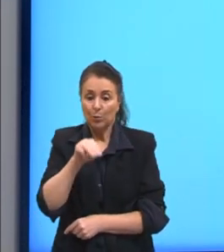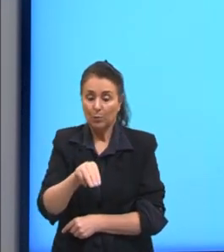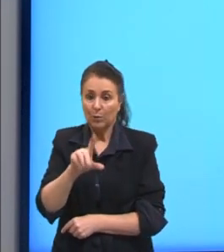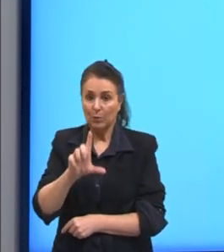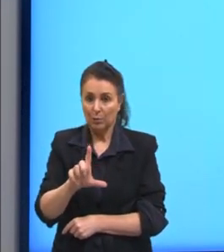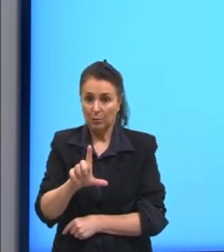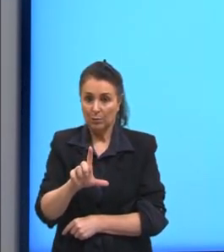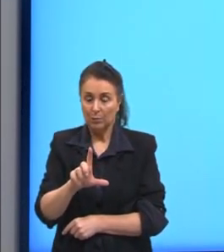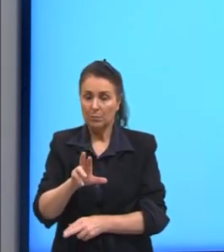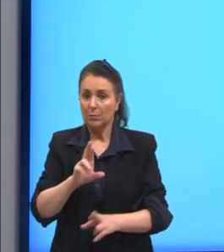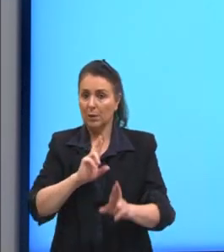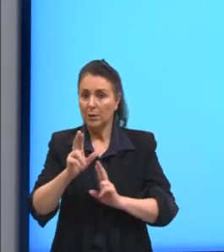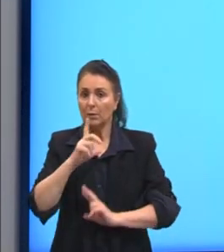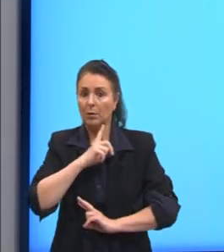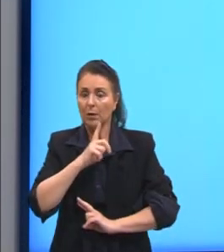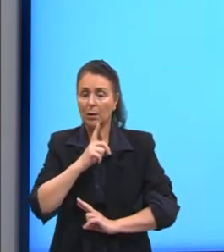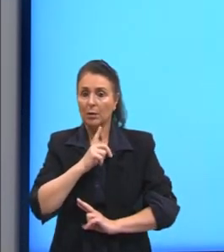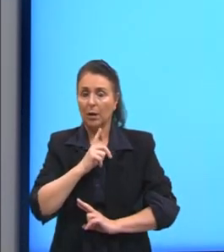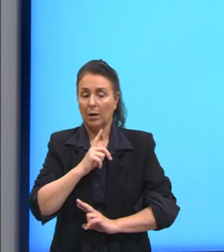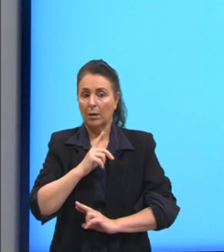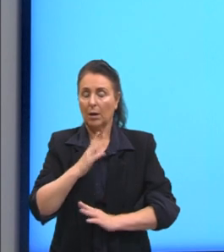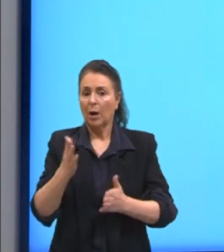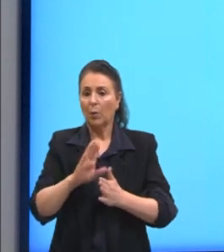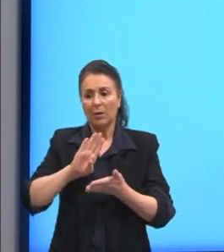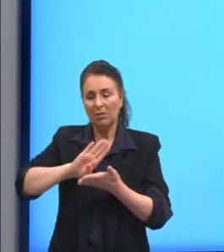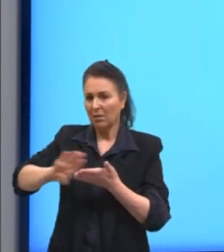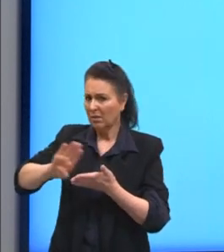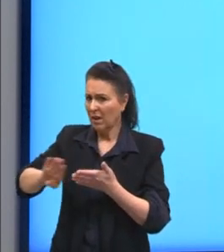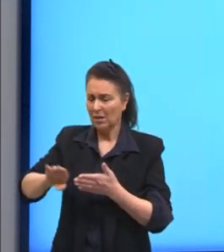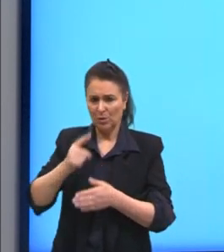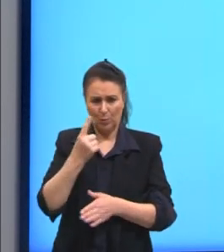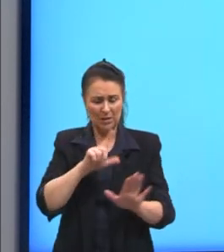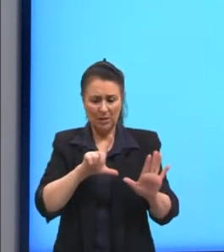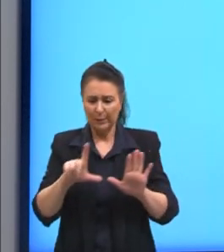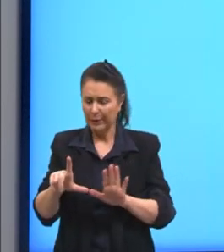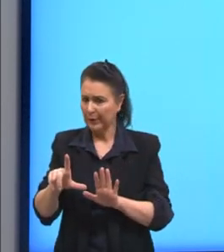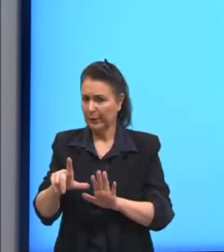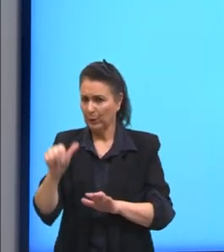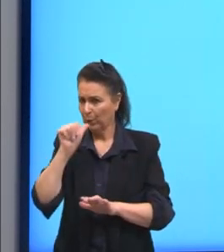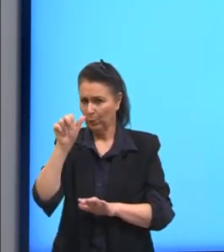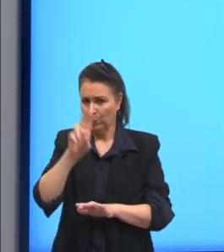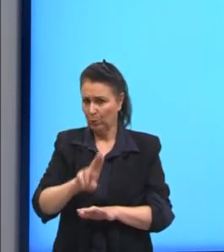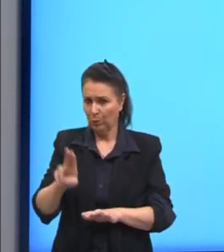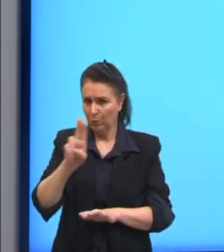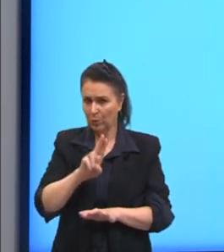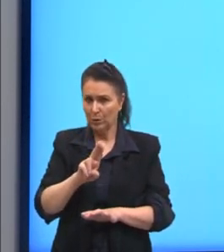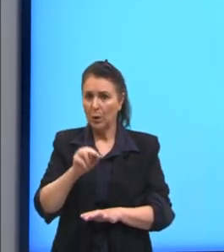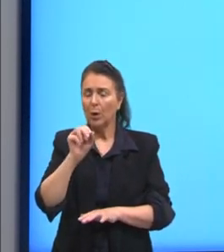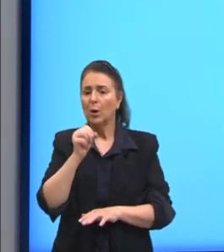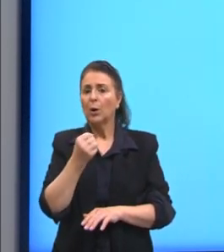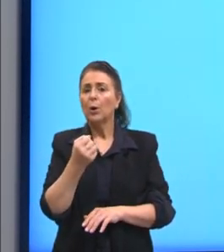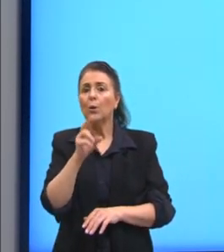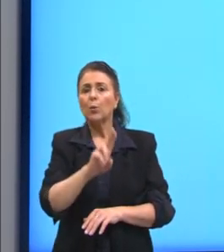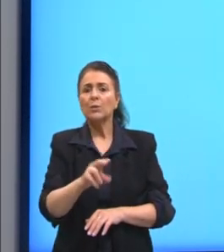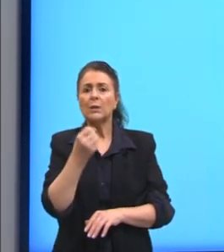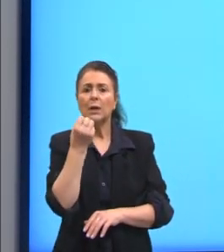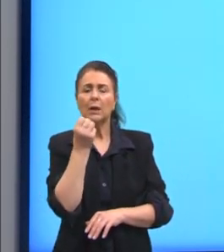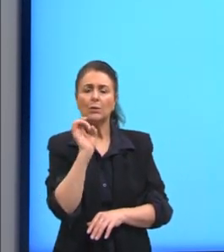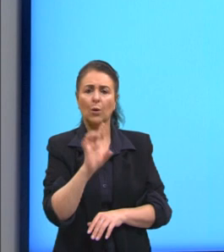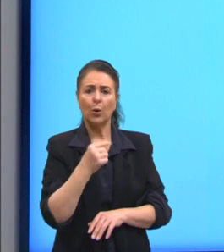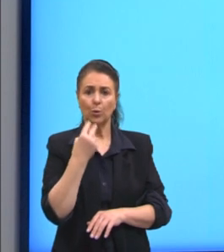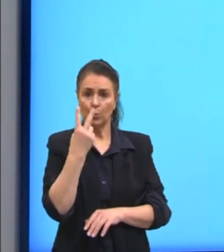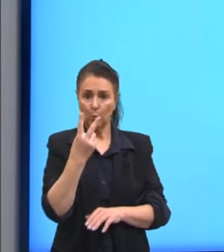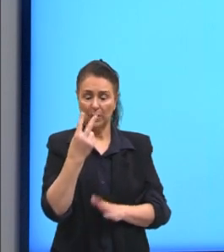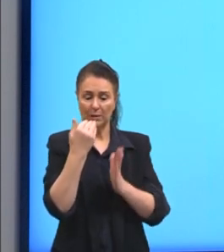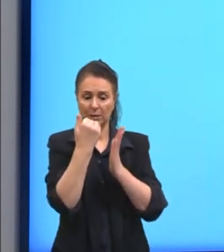relação que nós temos, desconsiderando aqui o consumo semanal, mas pegando apenas essas duas grandezas, nós temos ali